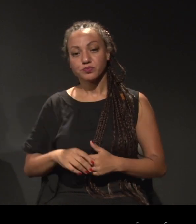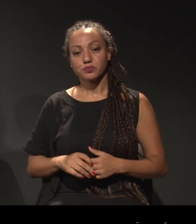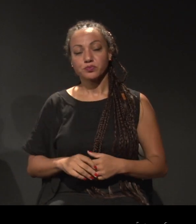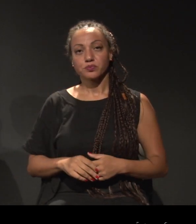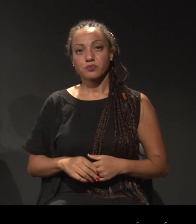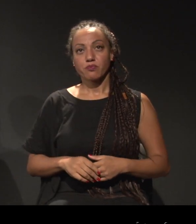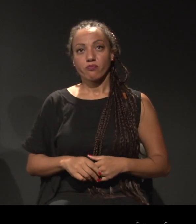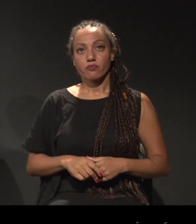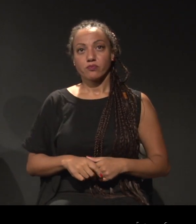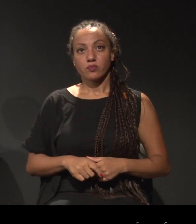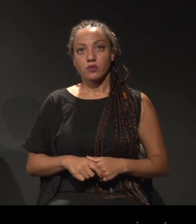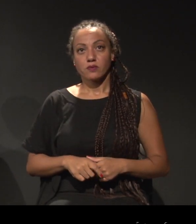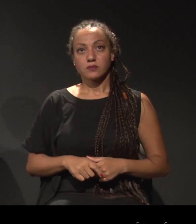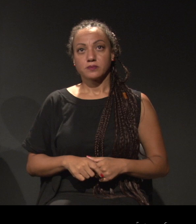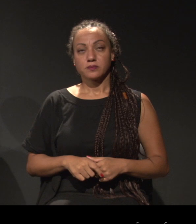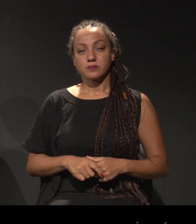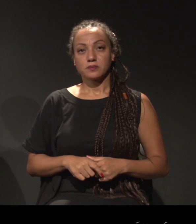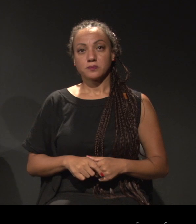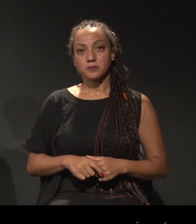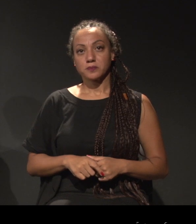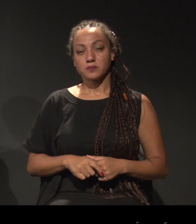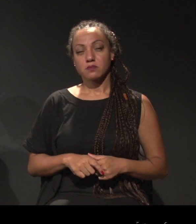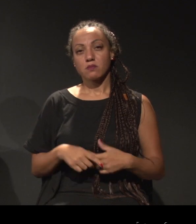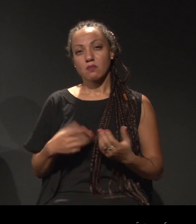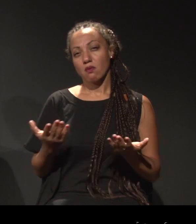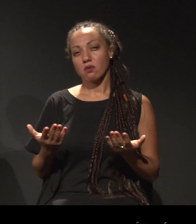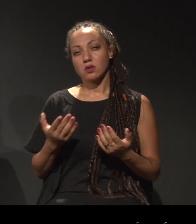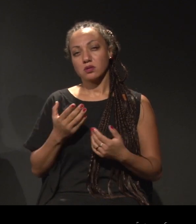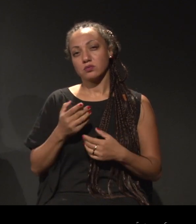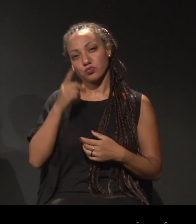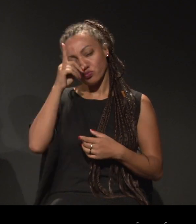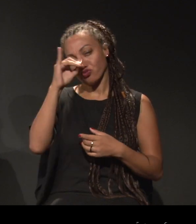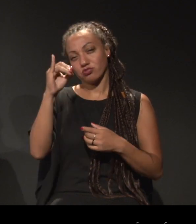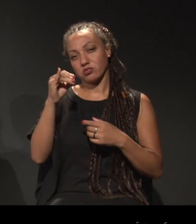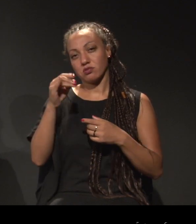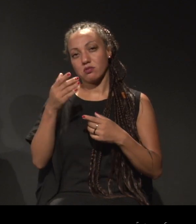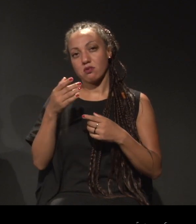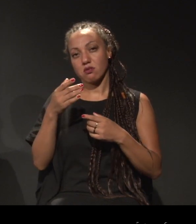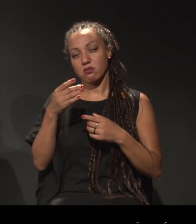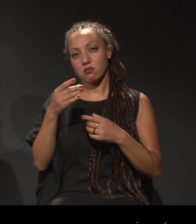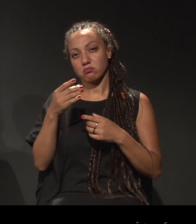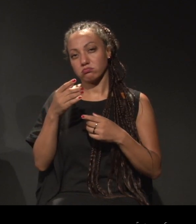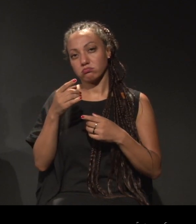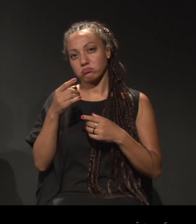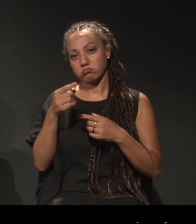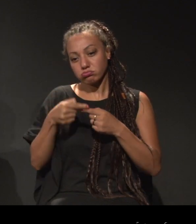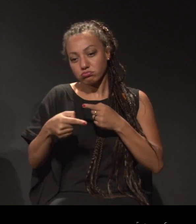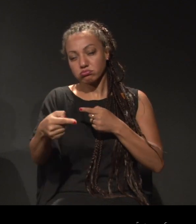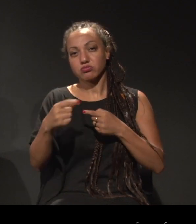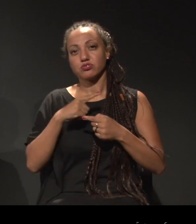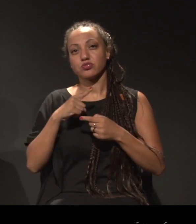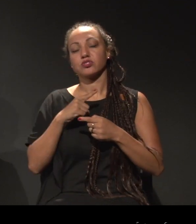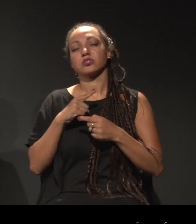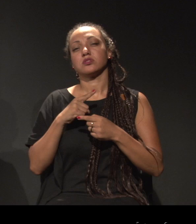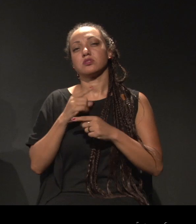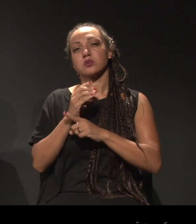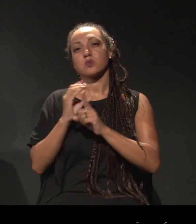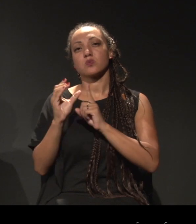E em um dia da semana específico, havia um culto